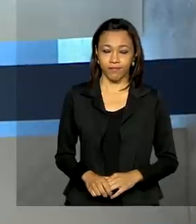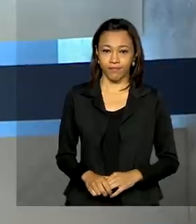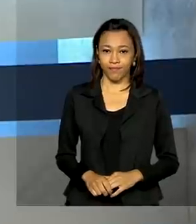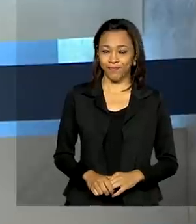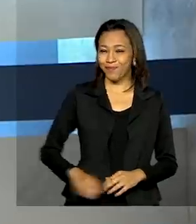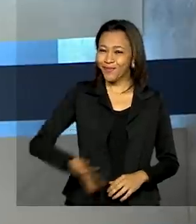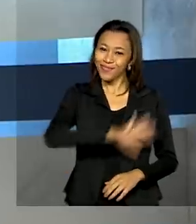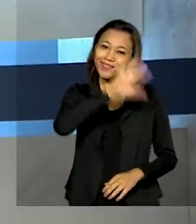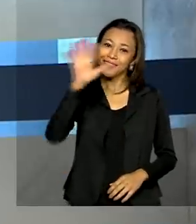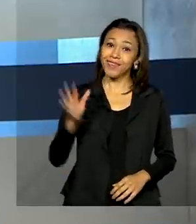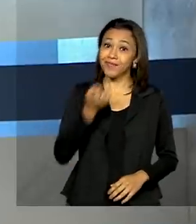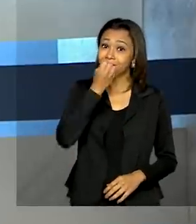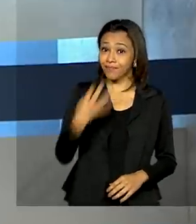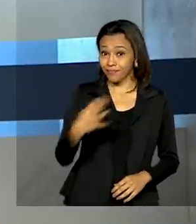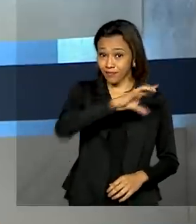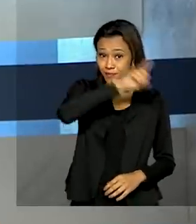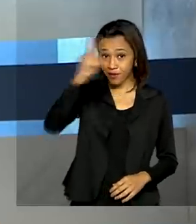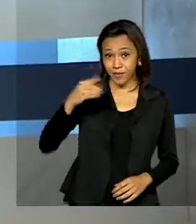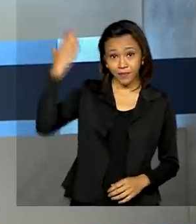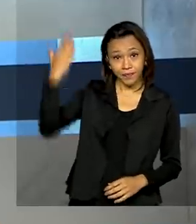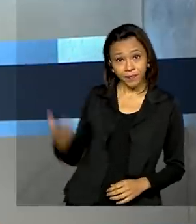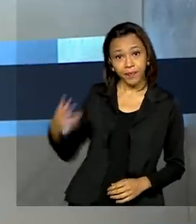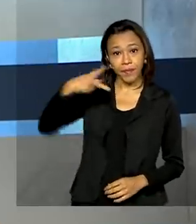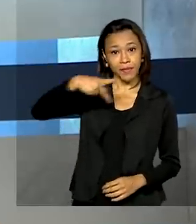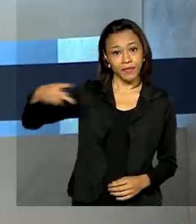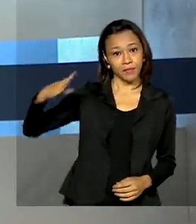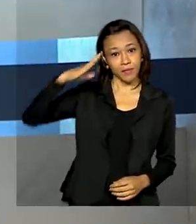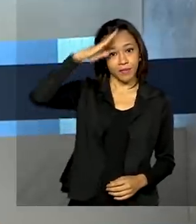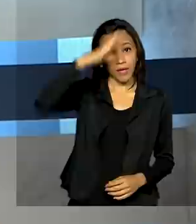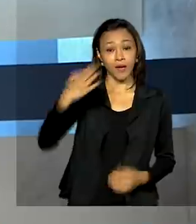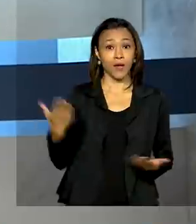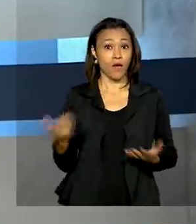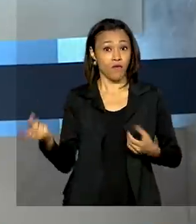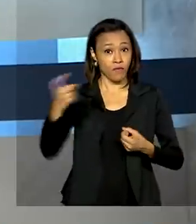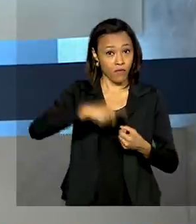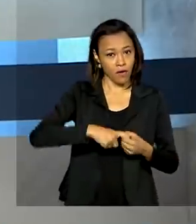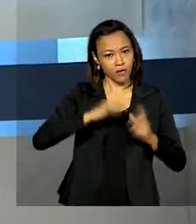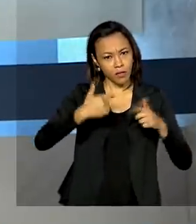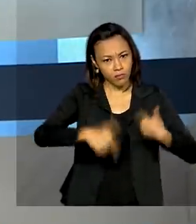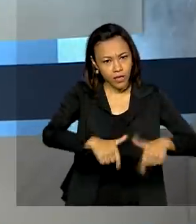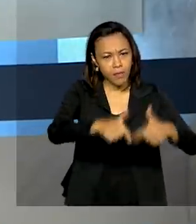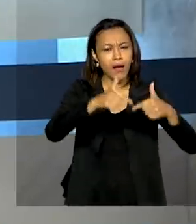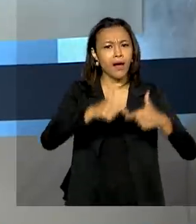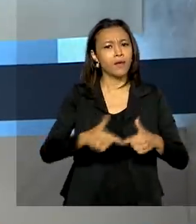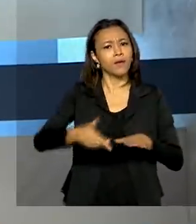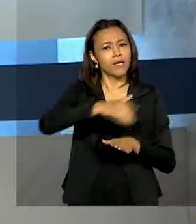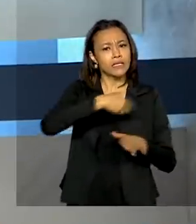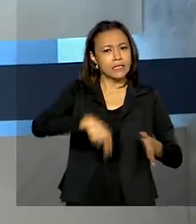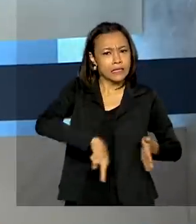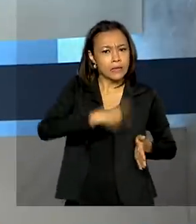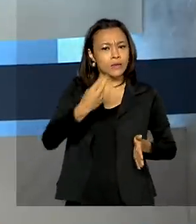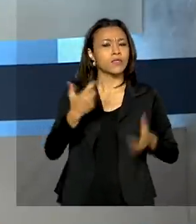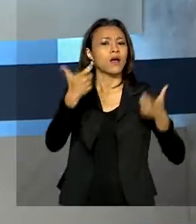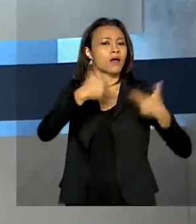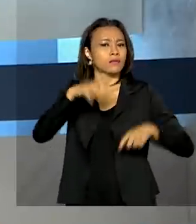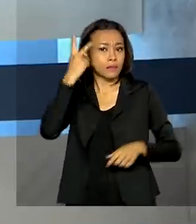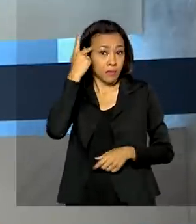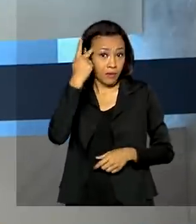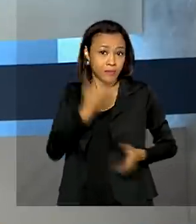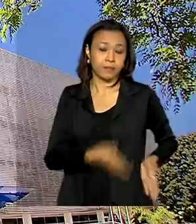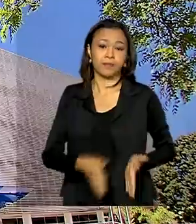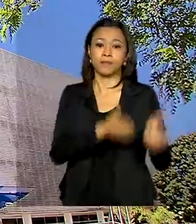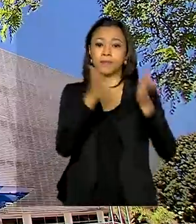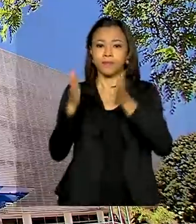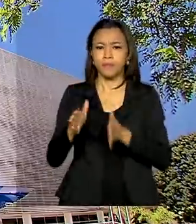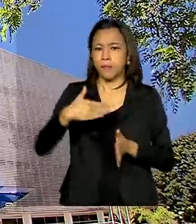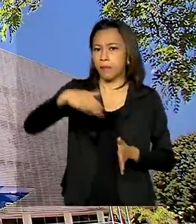Olá, bom dia. Presidente Jair Bolsonaro retoma atividades após cirurgia em São Paulo. Mais de